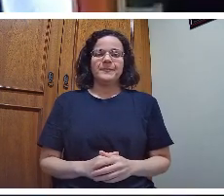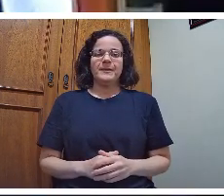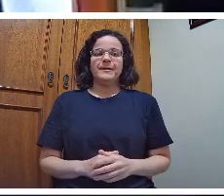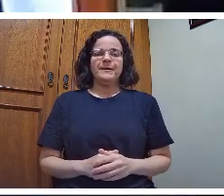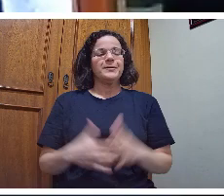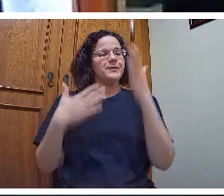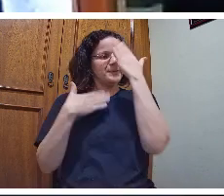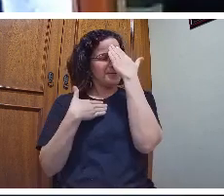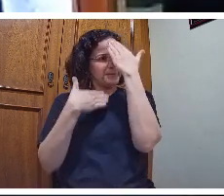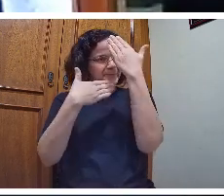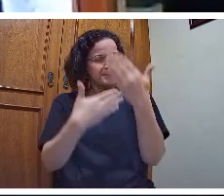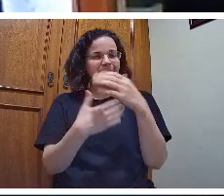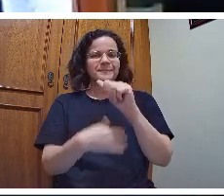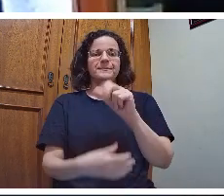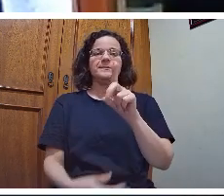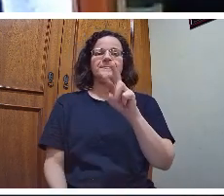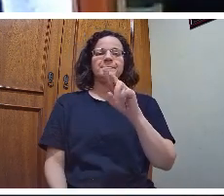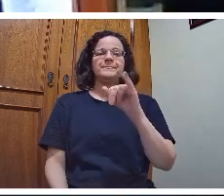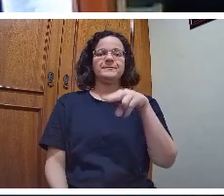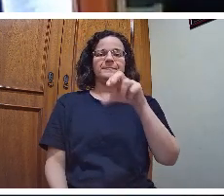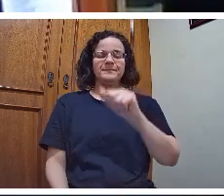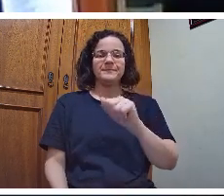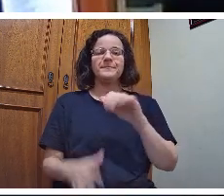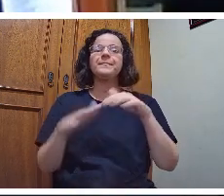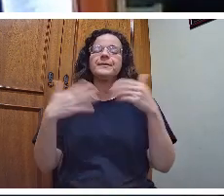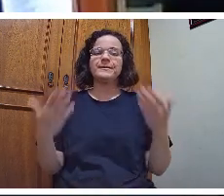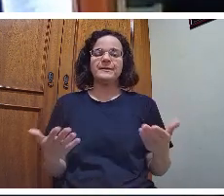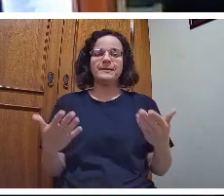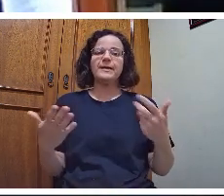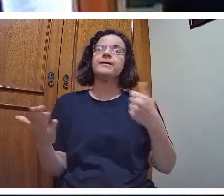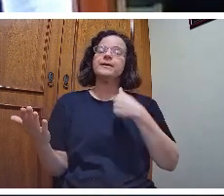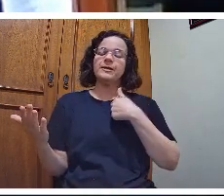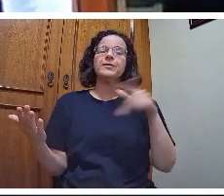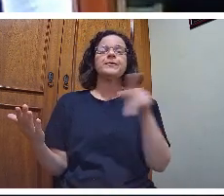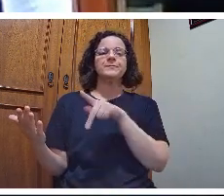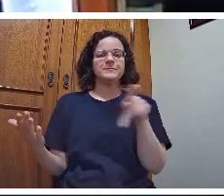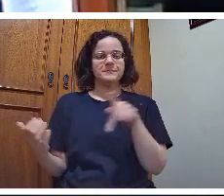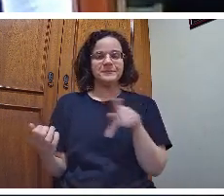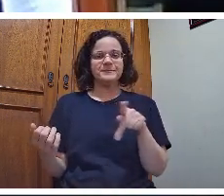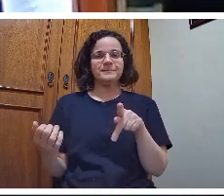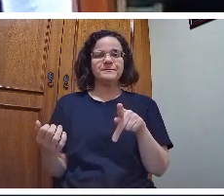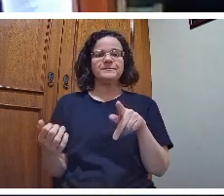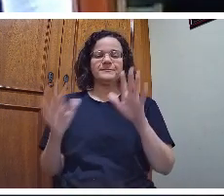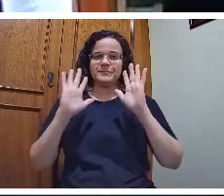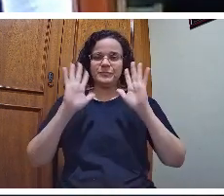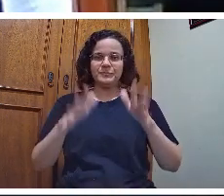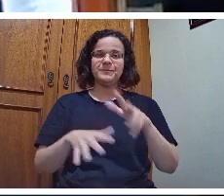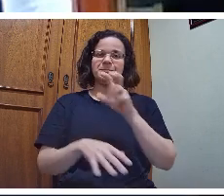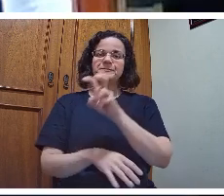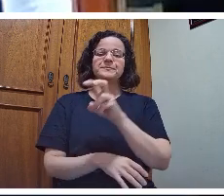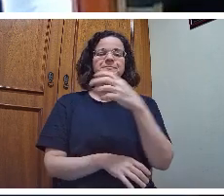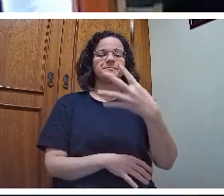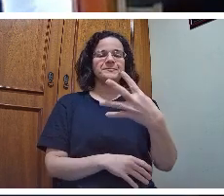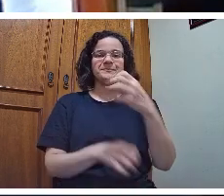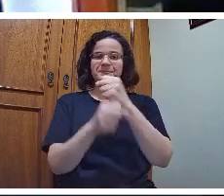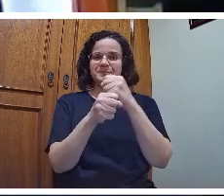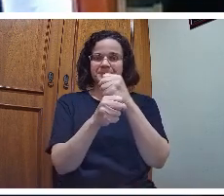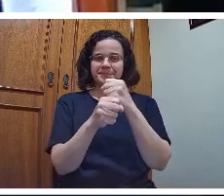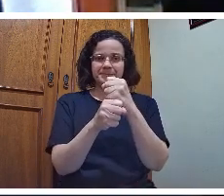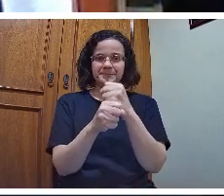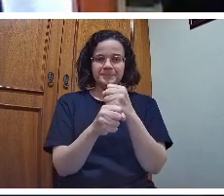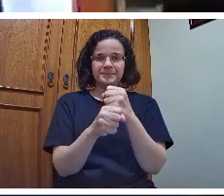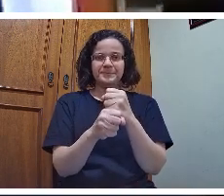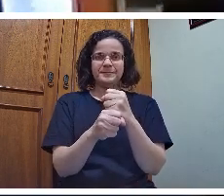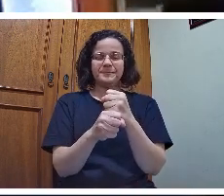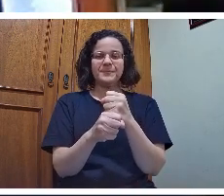Muito obrigado, Diana. Bem, eu sou professor há 54 anos